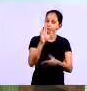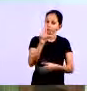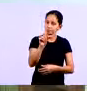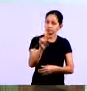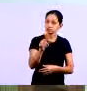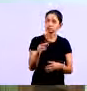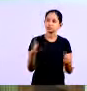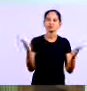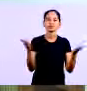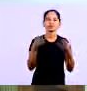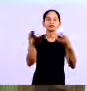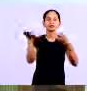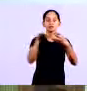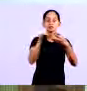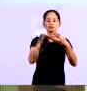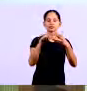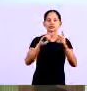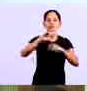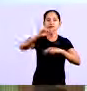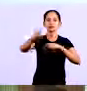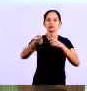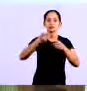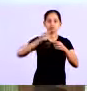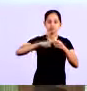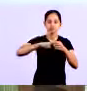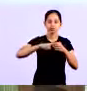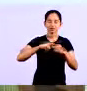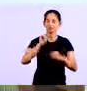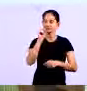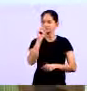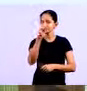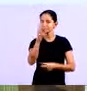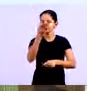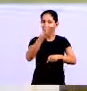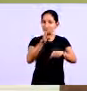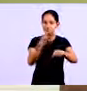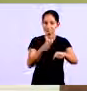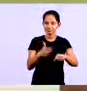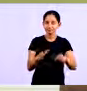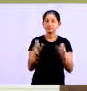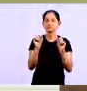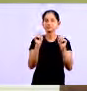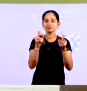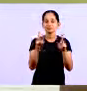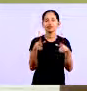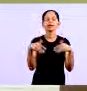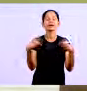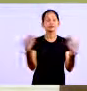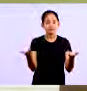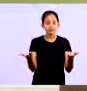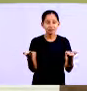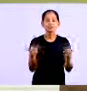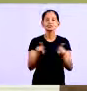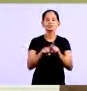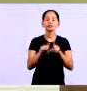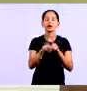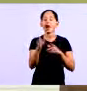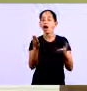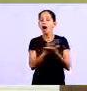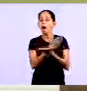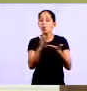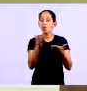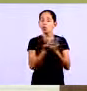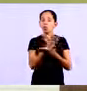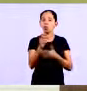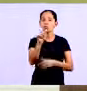mas agora nós vamos para o intervalo daqui a pouco nós voltamos para corrigir algumas questões não é isso professor Gilberto? exatamente e também depois a gente vai passar as orientações sobre a at